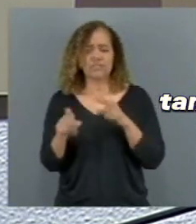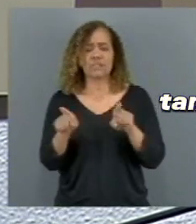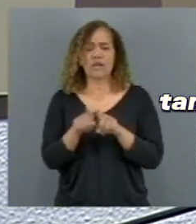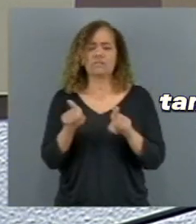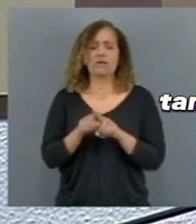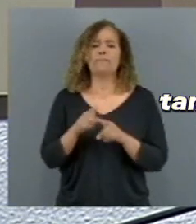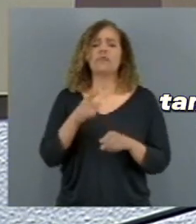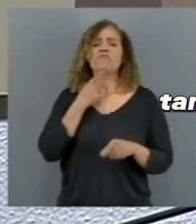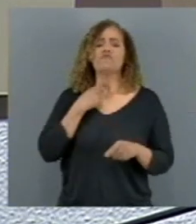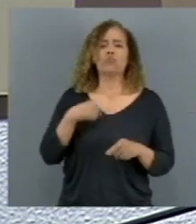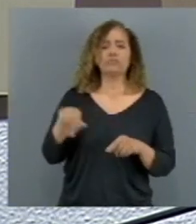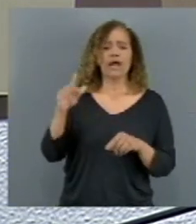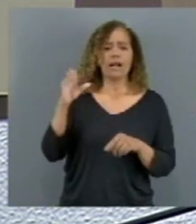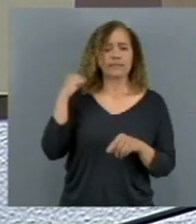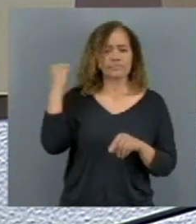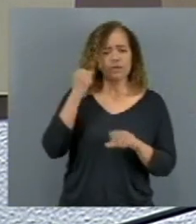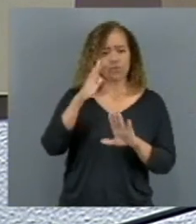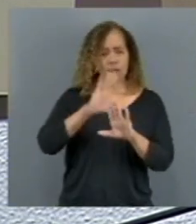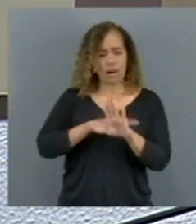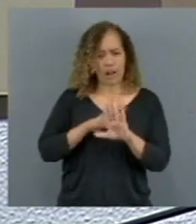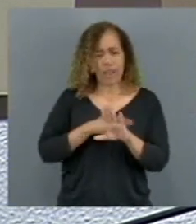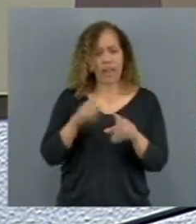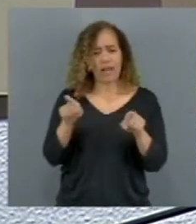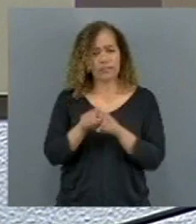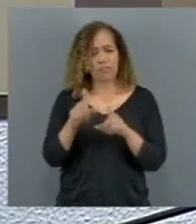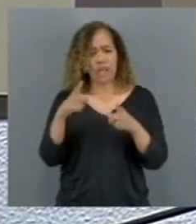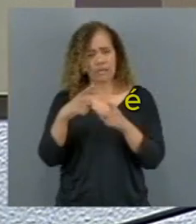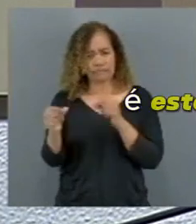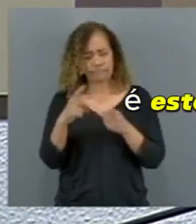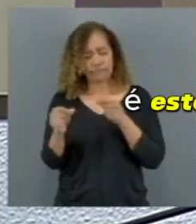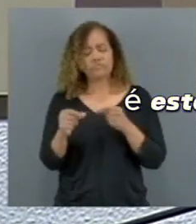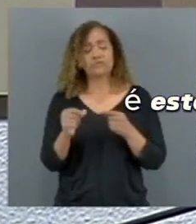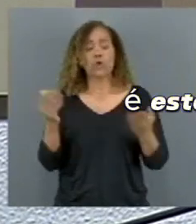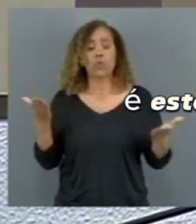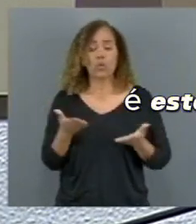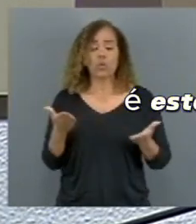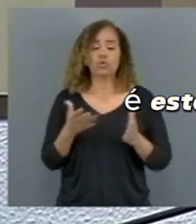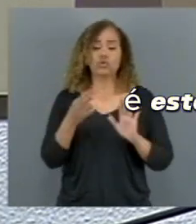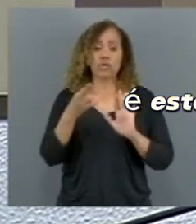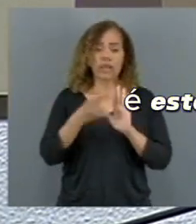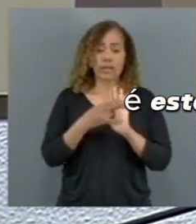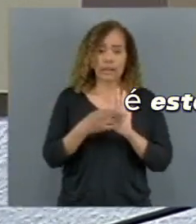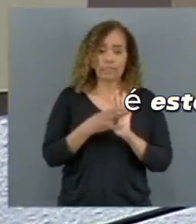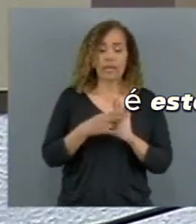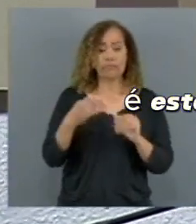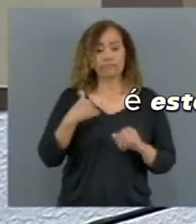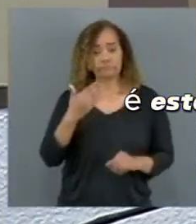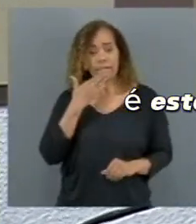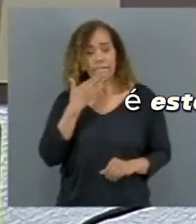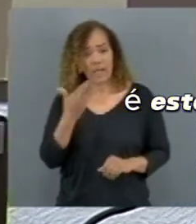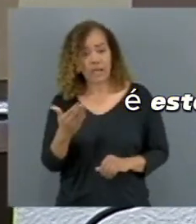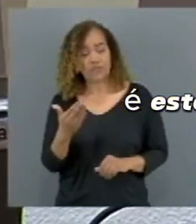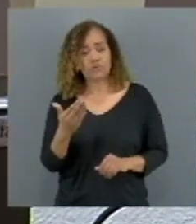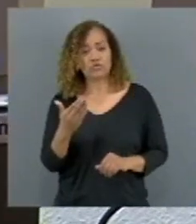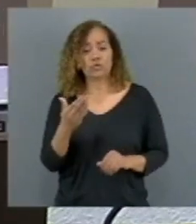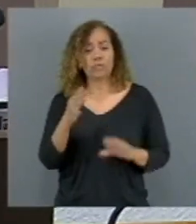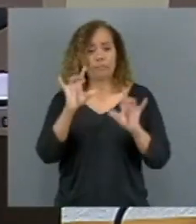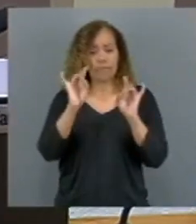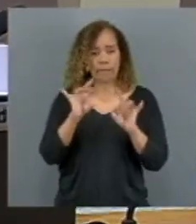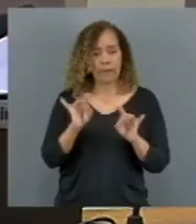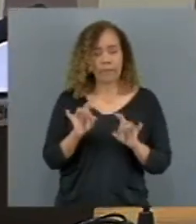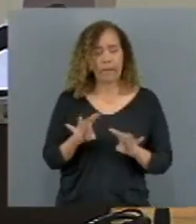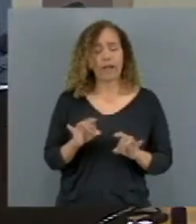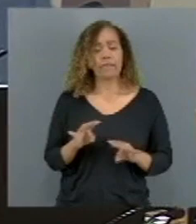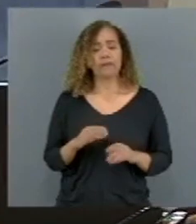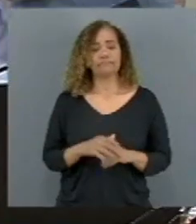senadora Leila do Vôlei, do Distrito Federal, portanto, é este o requerimento que peço para o extrapauta presidente